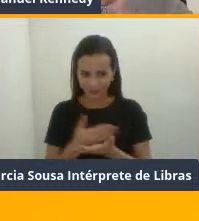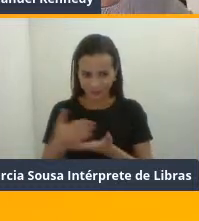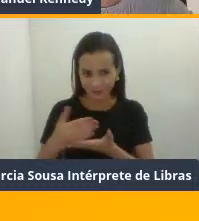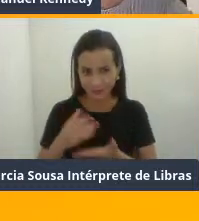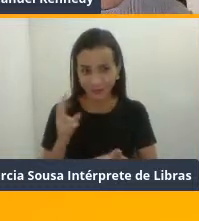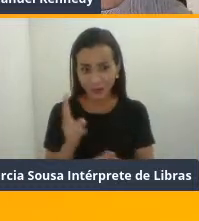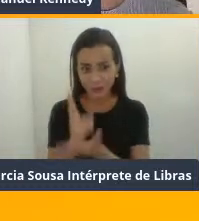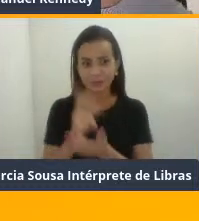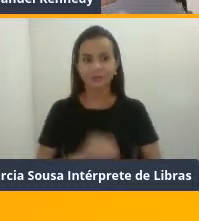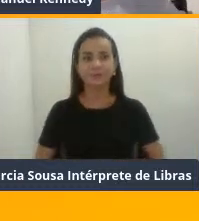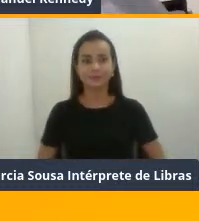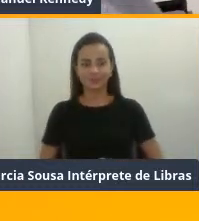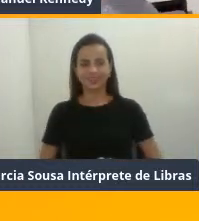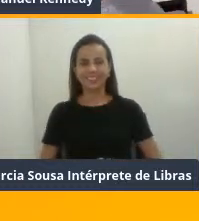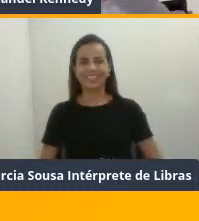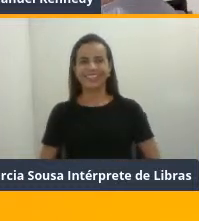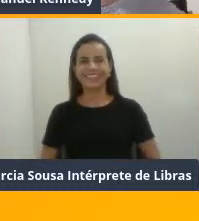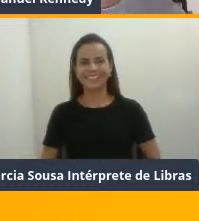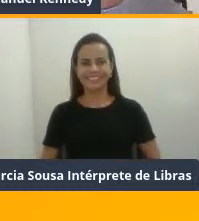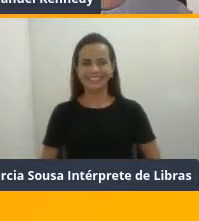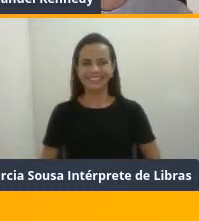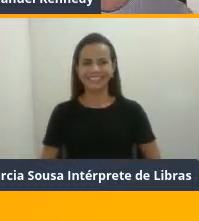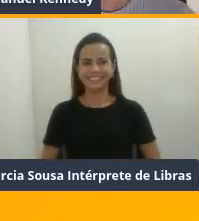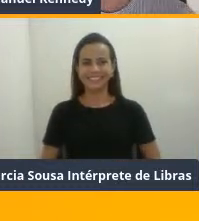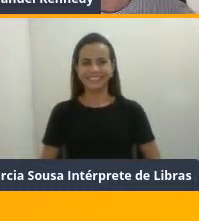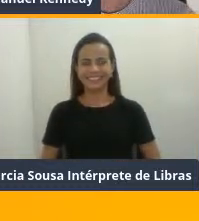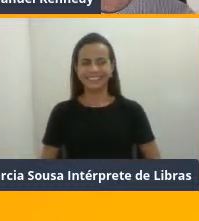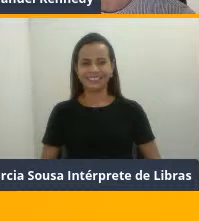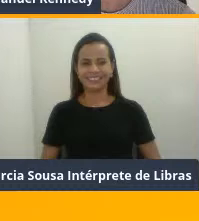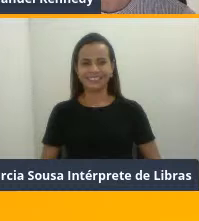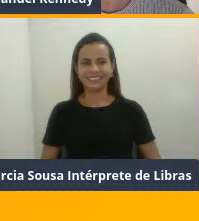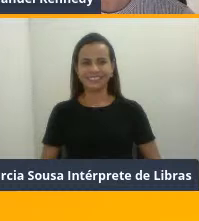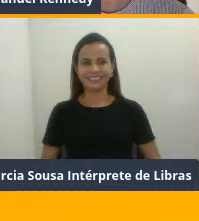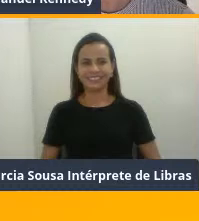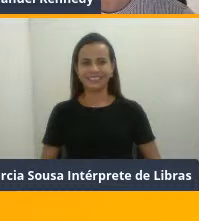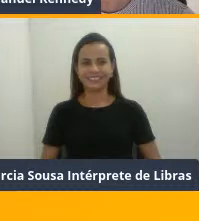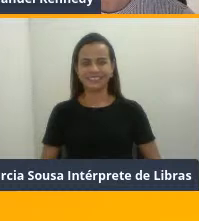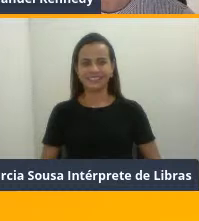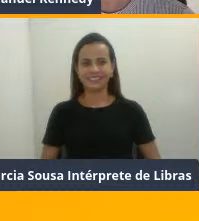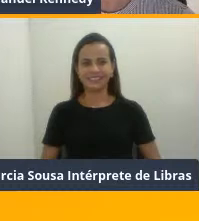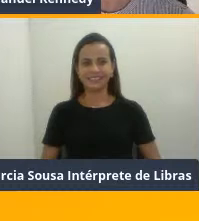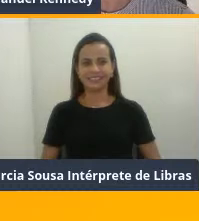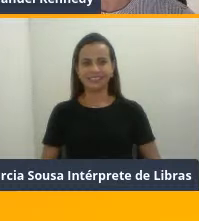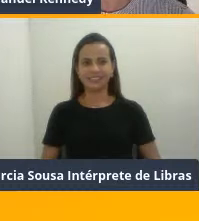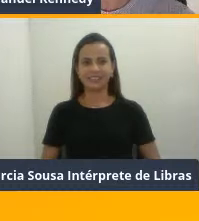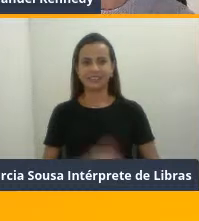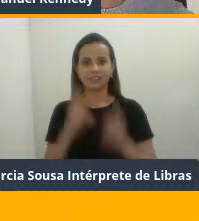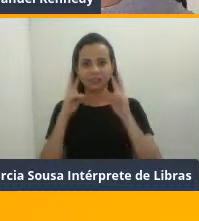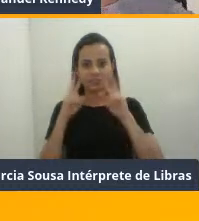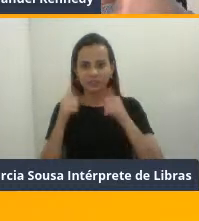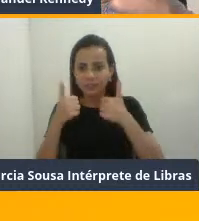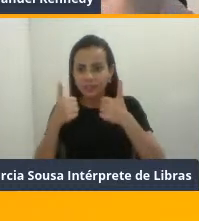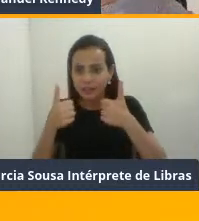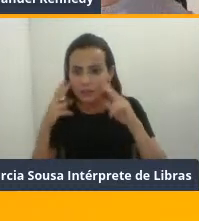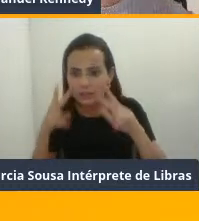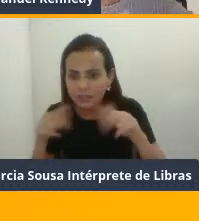Para o slide que você estava. Dá certo assim. Tá bom? Assim, dá para ver? Dá.